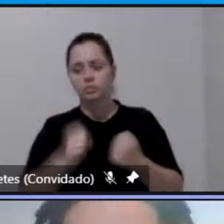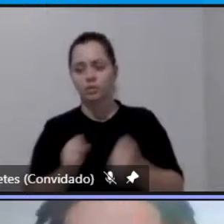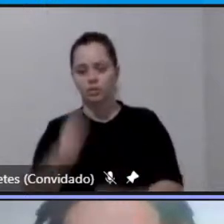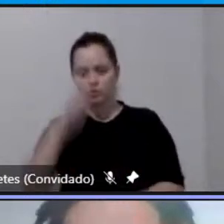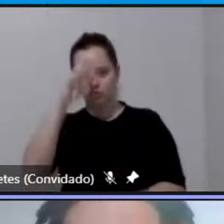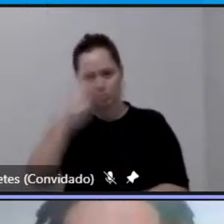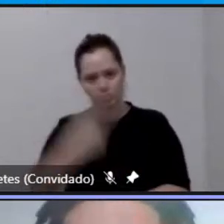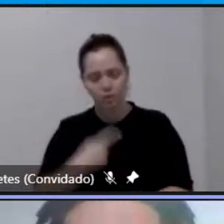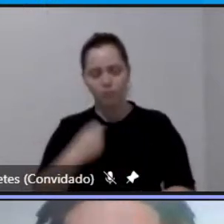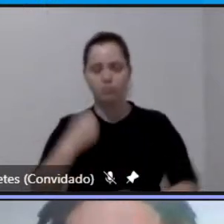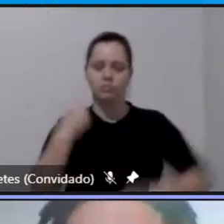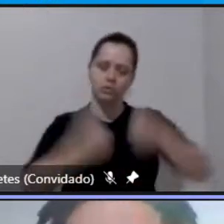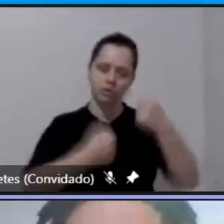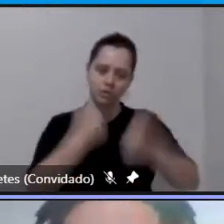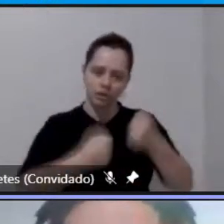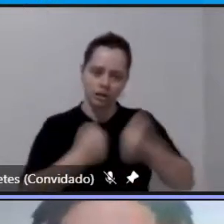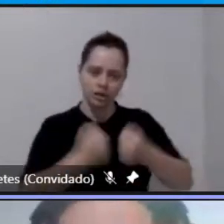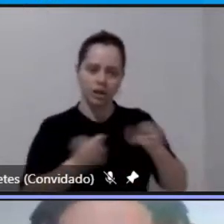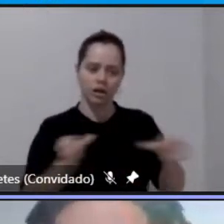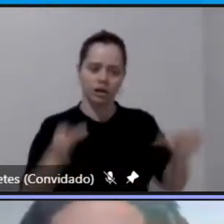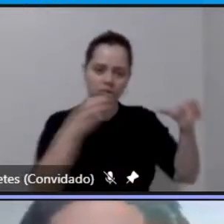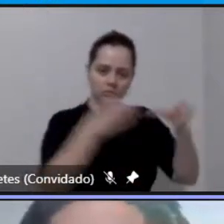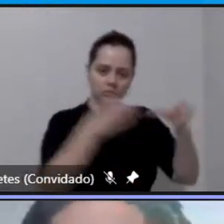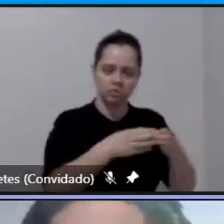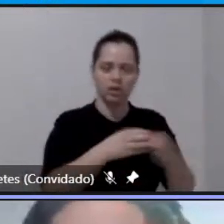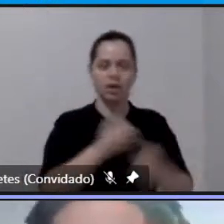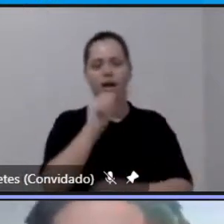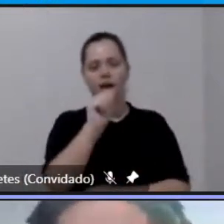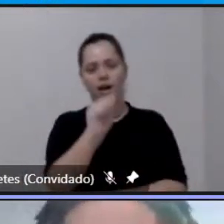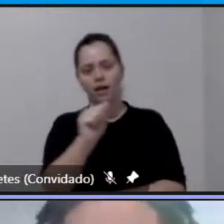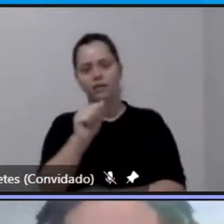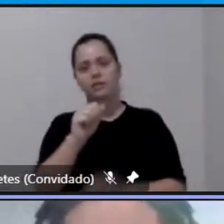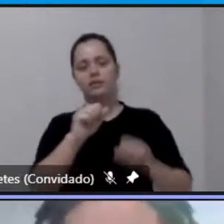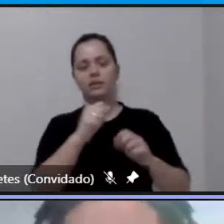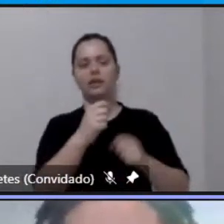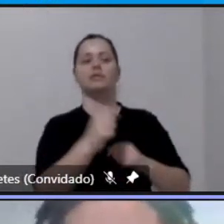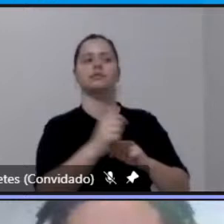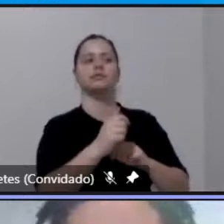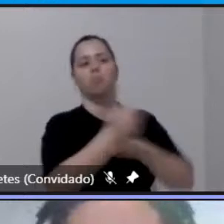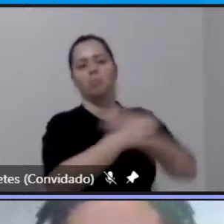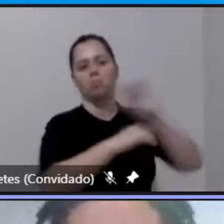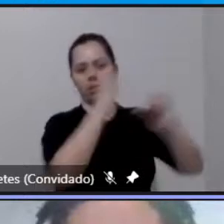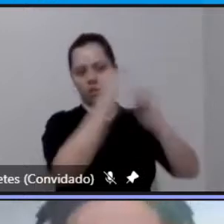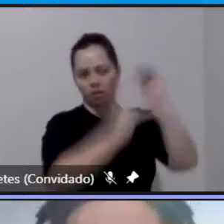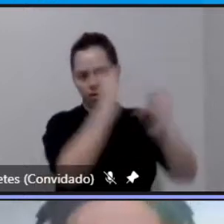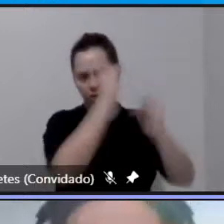às classes econômicas A, B, C e D que traz um